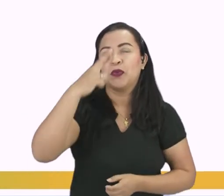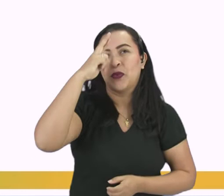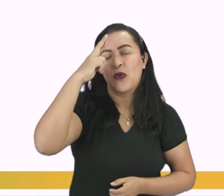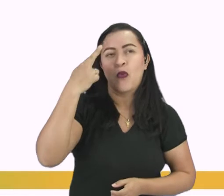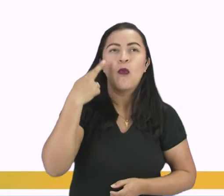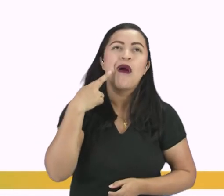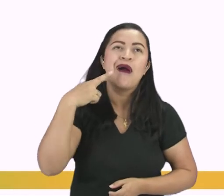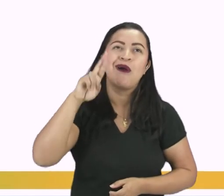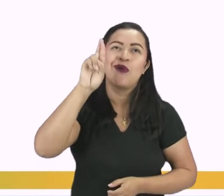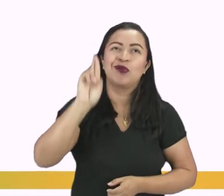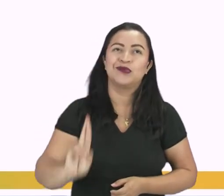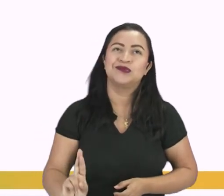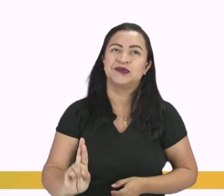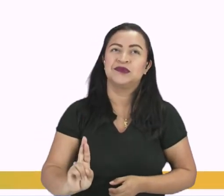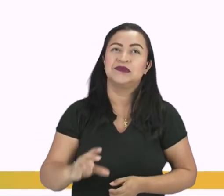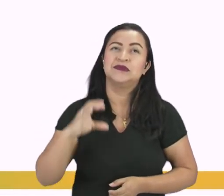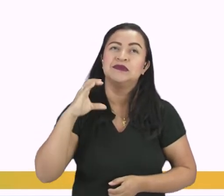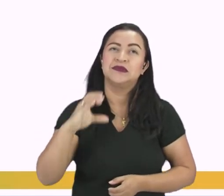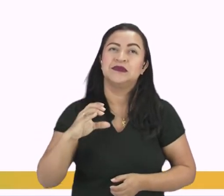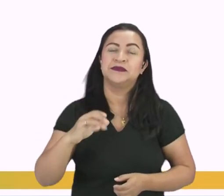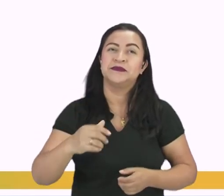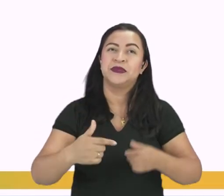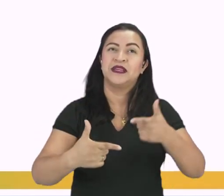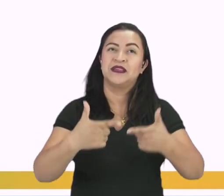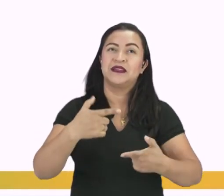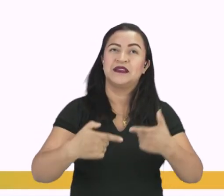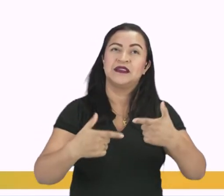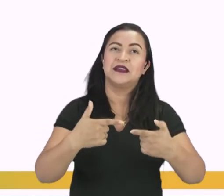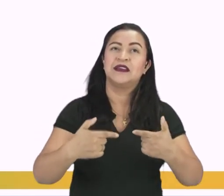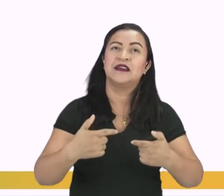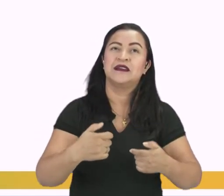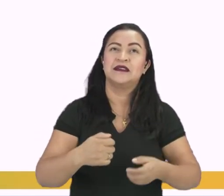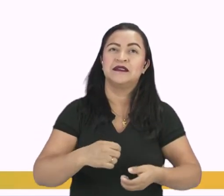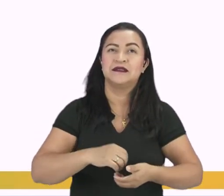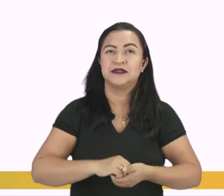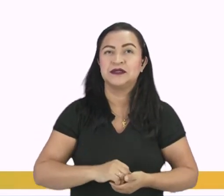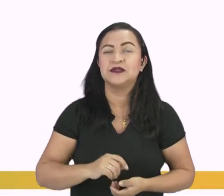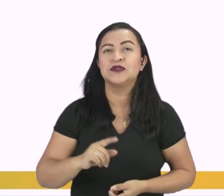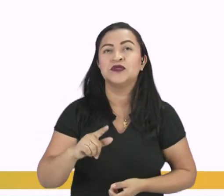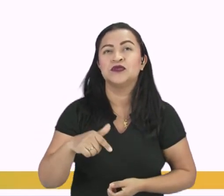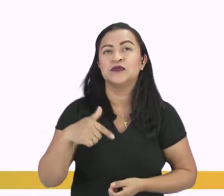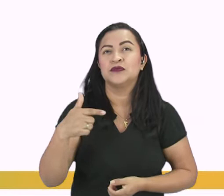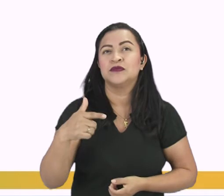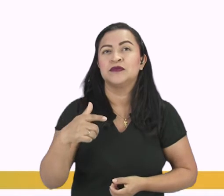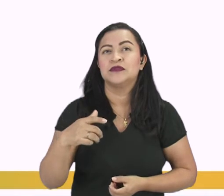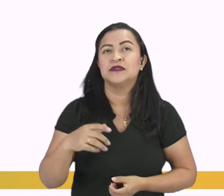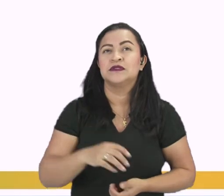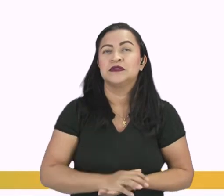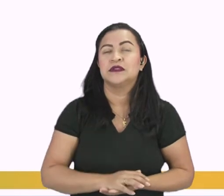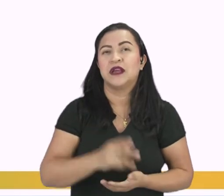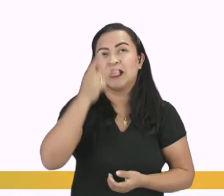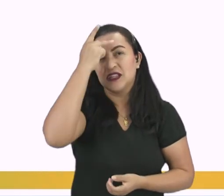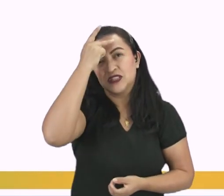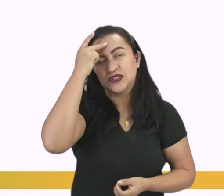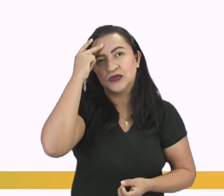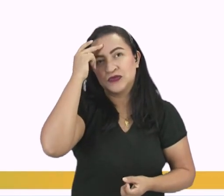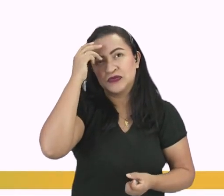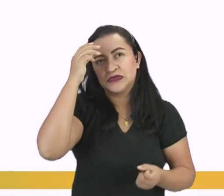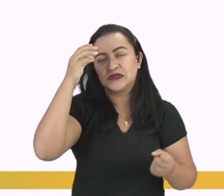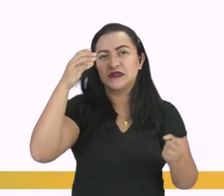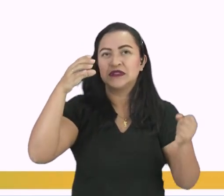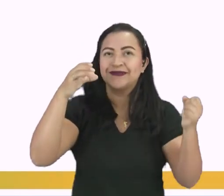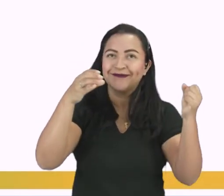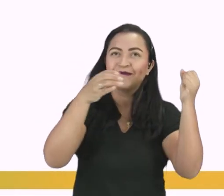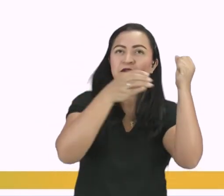Letra C, guerra de secessão que opôs os escravistas dos